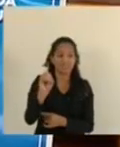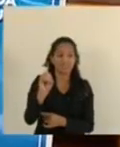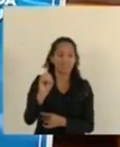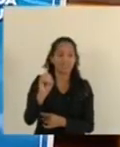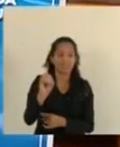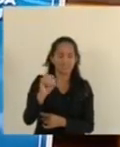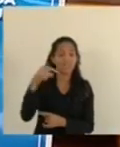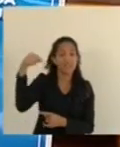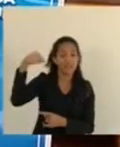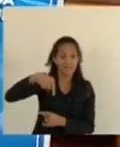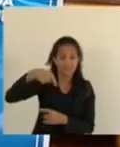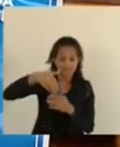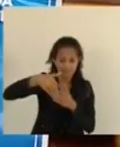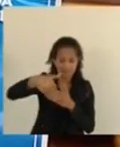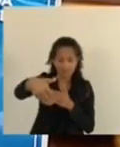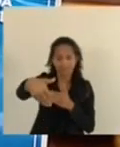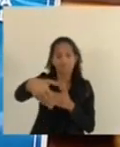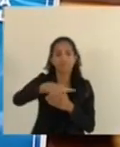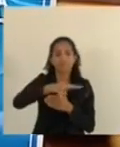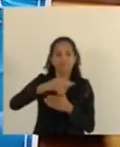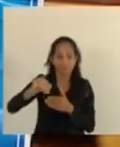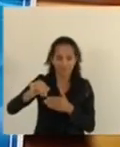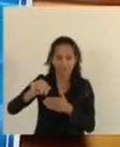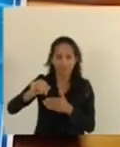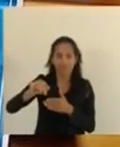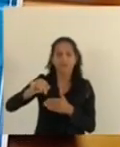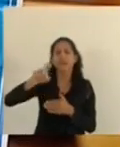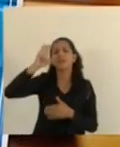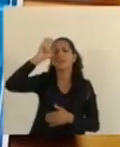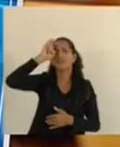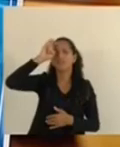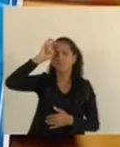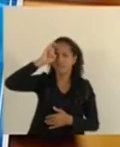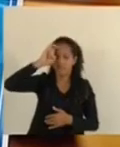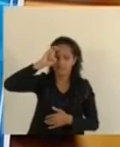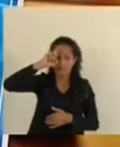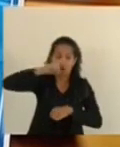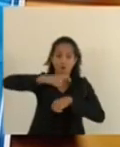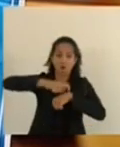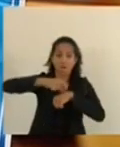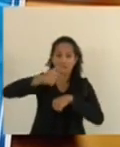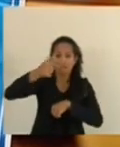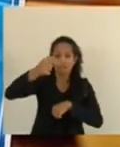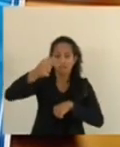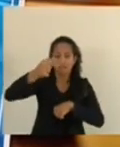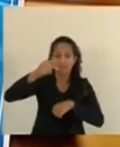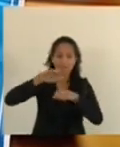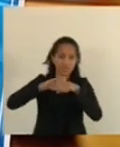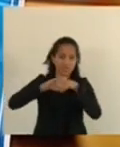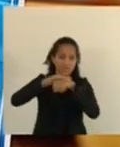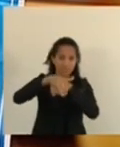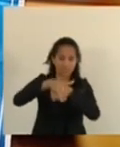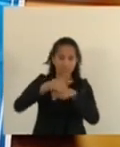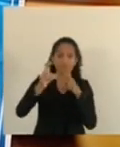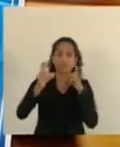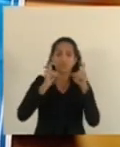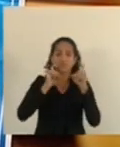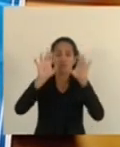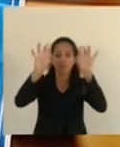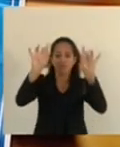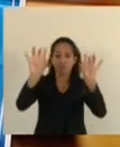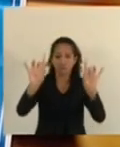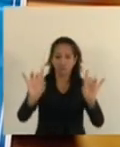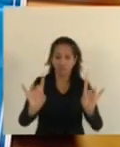Nós faremos aqui dia 30, uma quinta-feira, às 19h, nós faremos uma sessão especial.